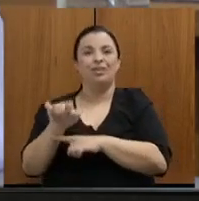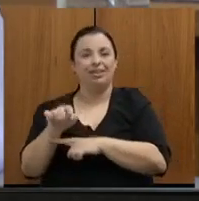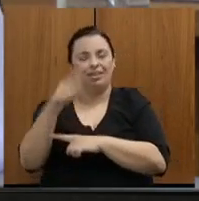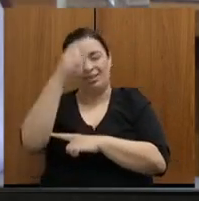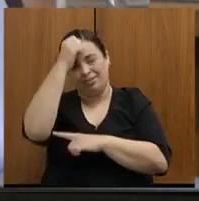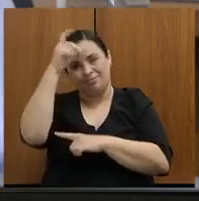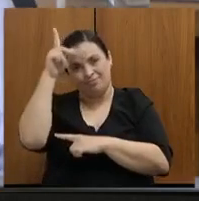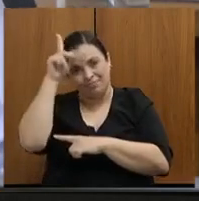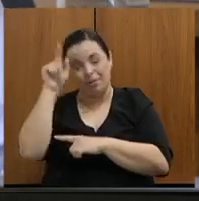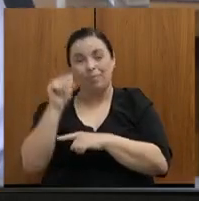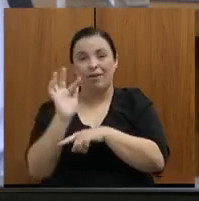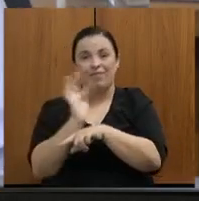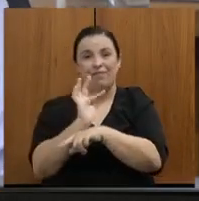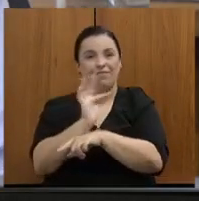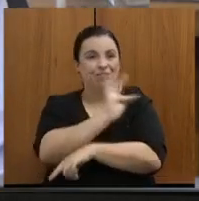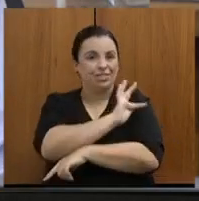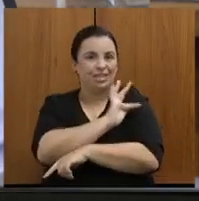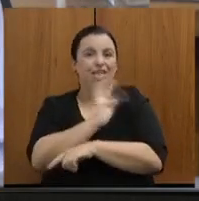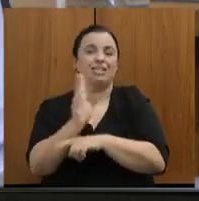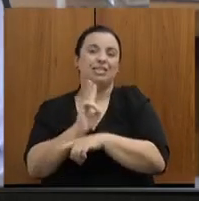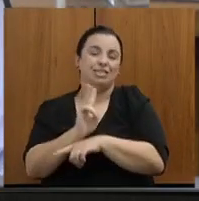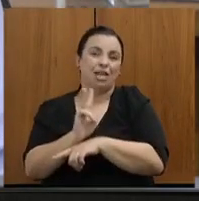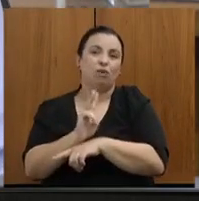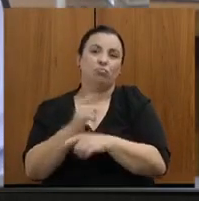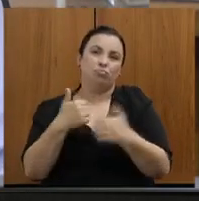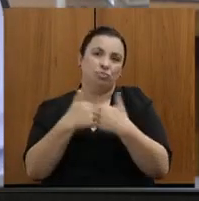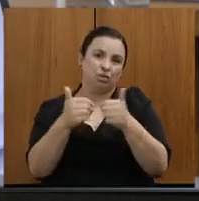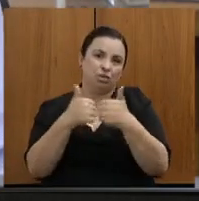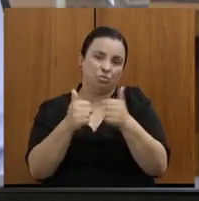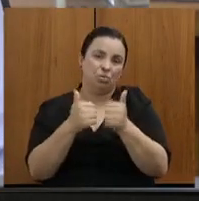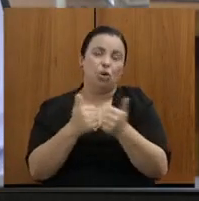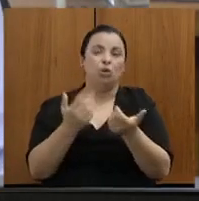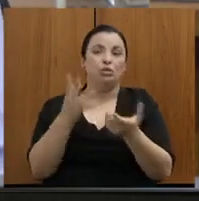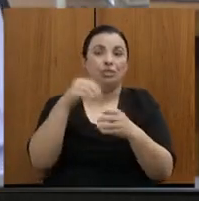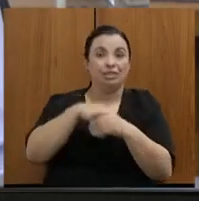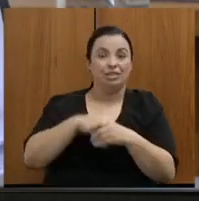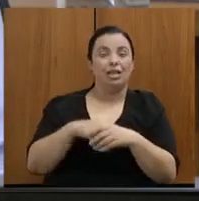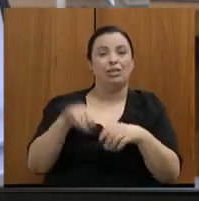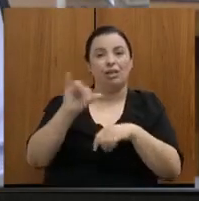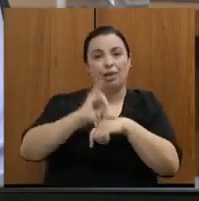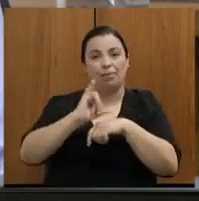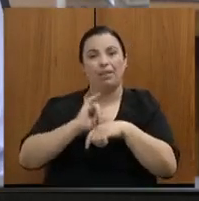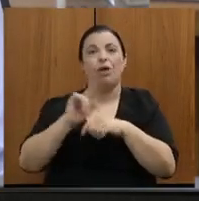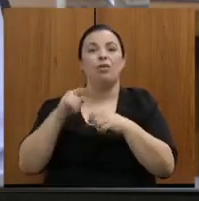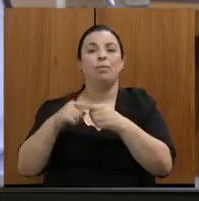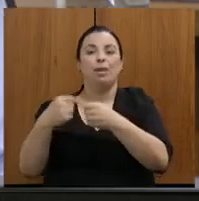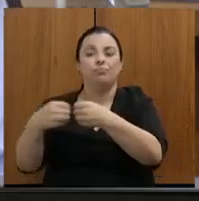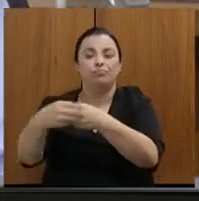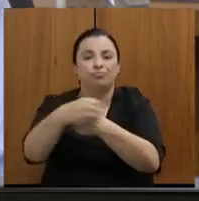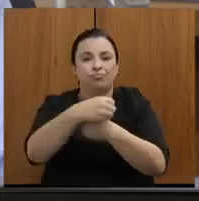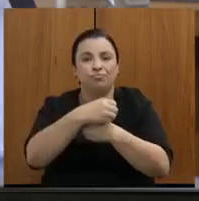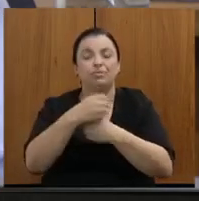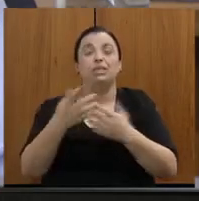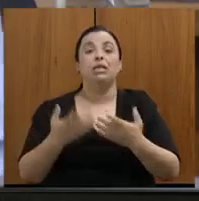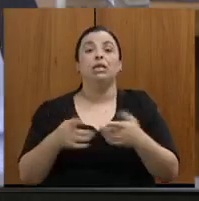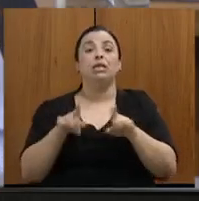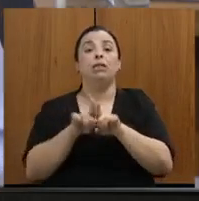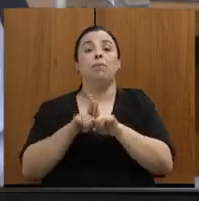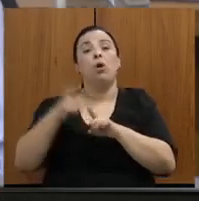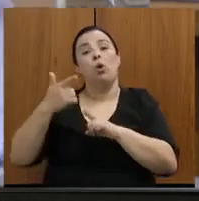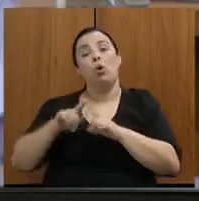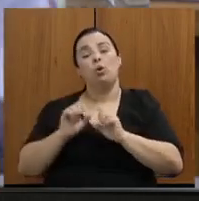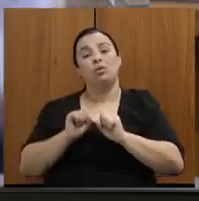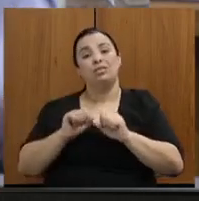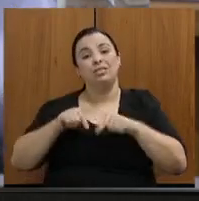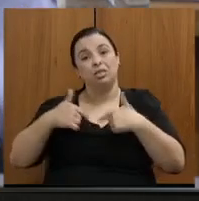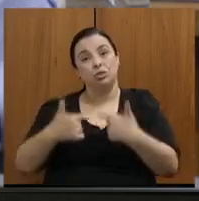metropolitano e também o transporte municipal daqueles municípios que aderiram. E adotamos um conjunto de medidas de